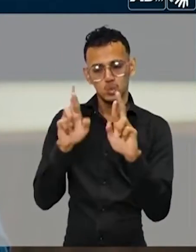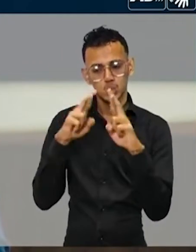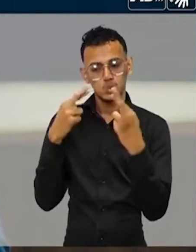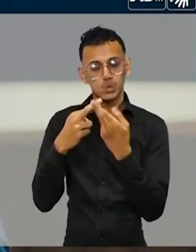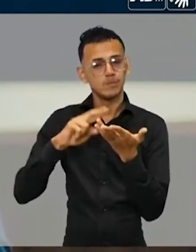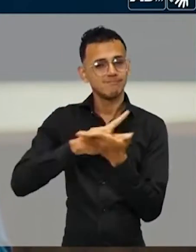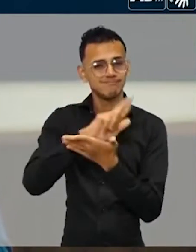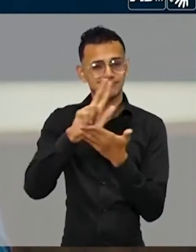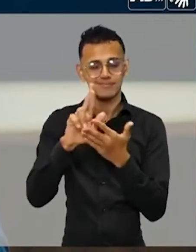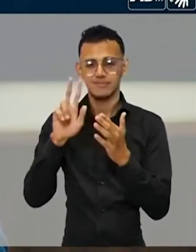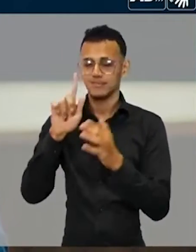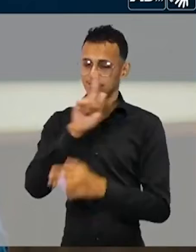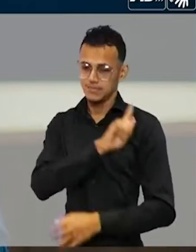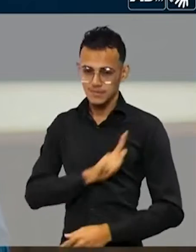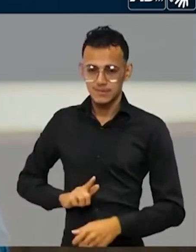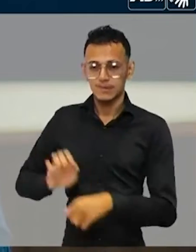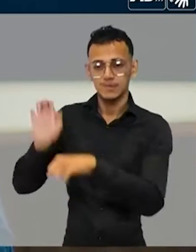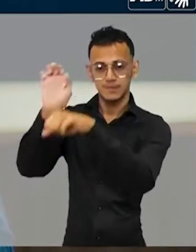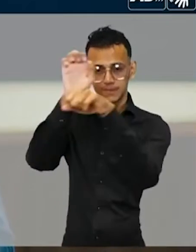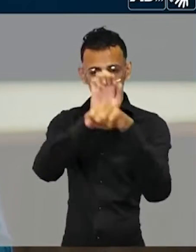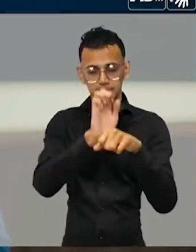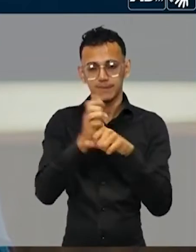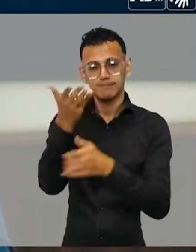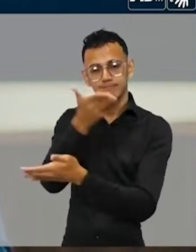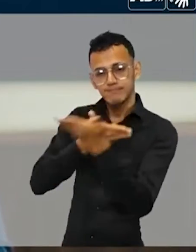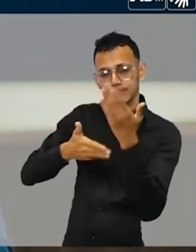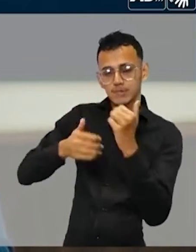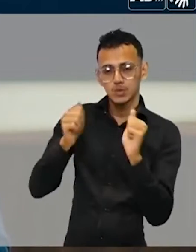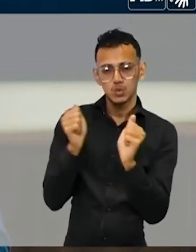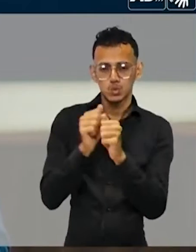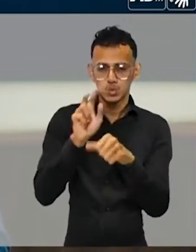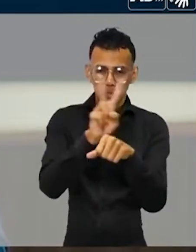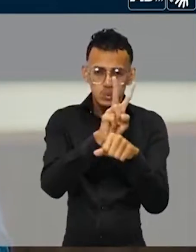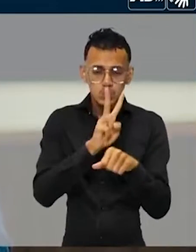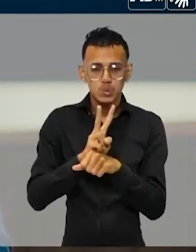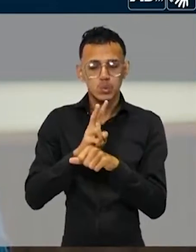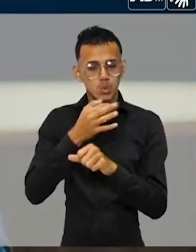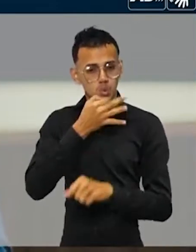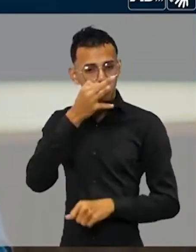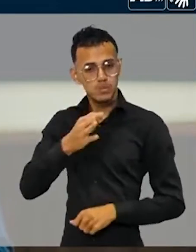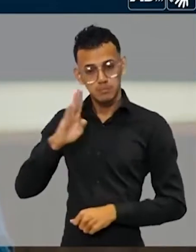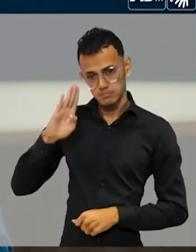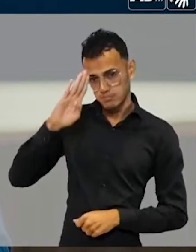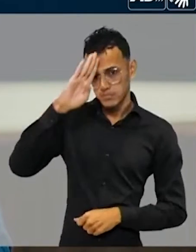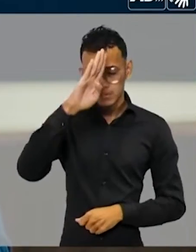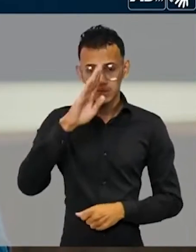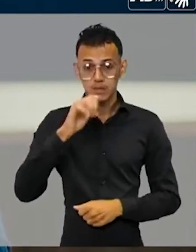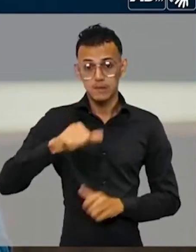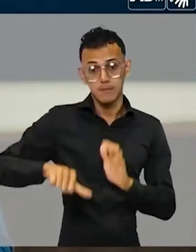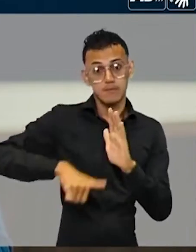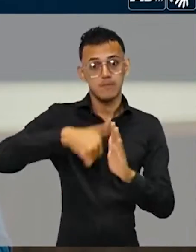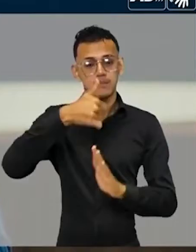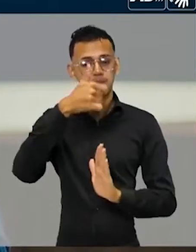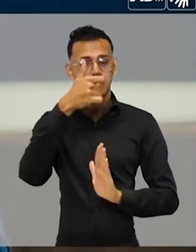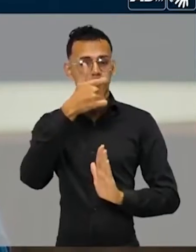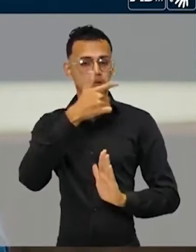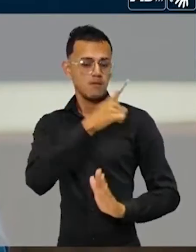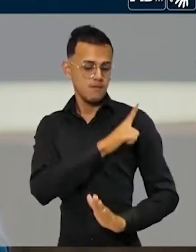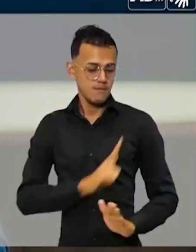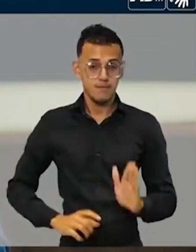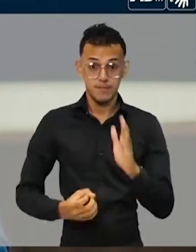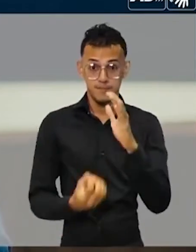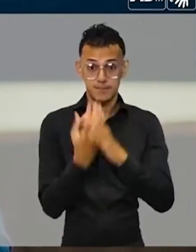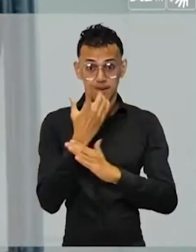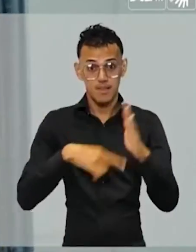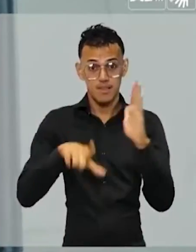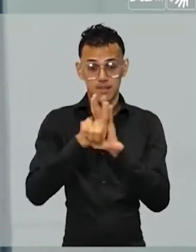os demais governadores, defendendo a posição do presidente, sendo o primeiro governador a fazer a lei que permitiu a